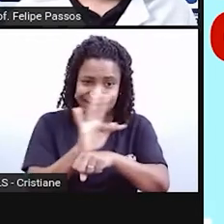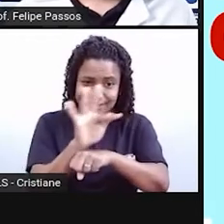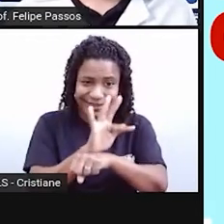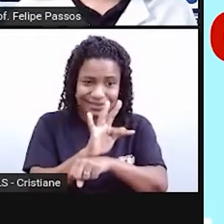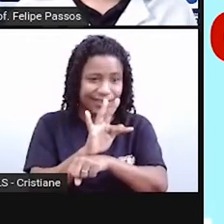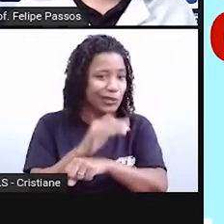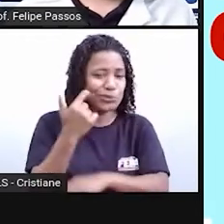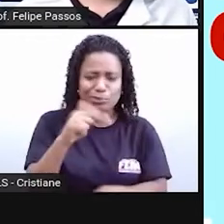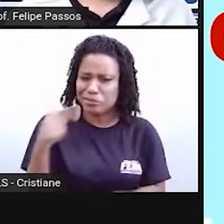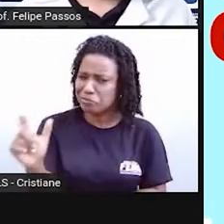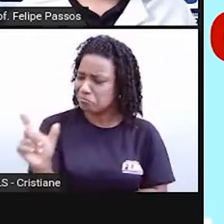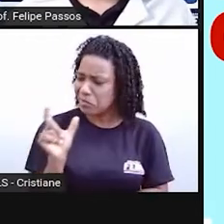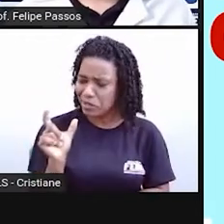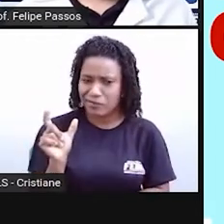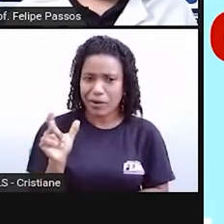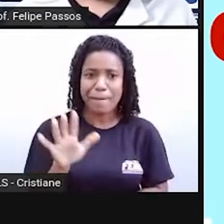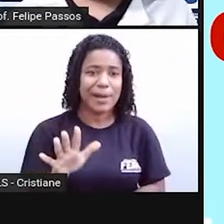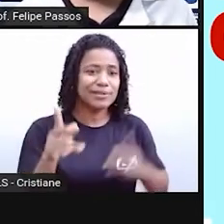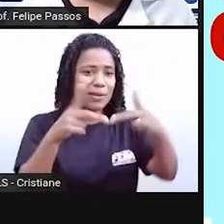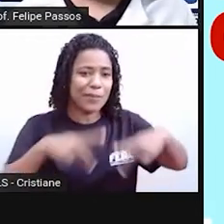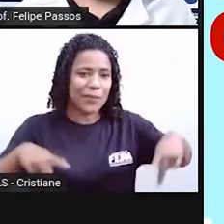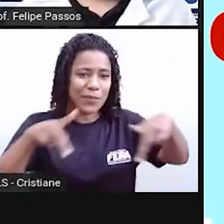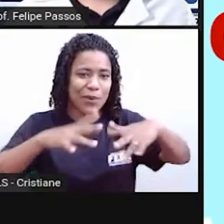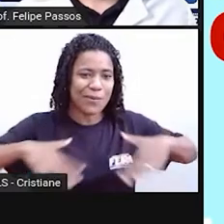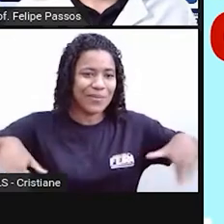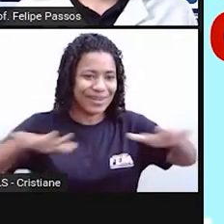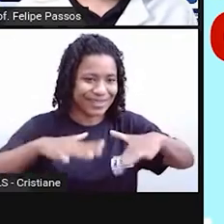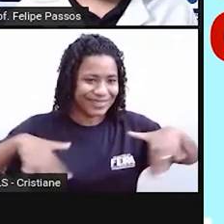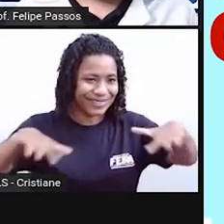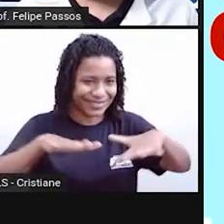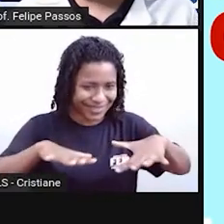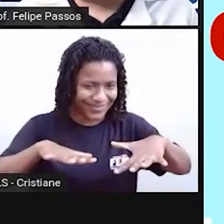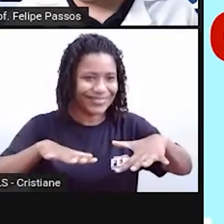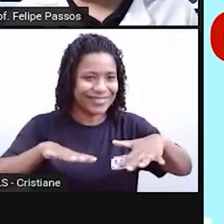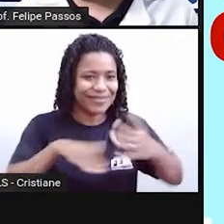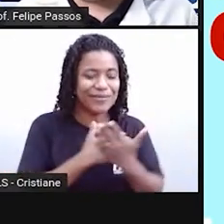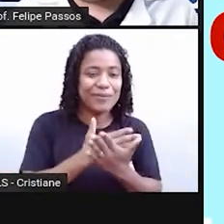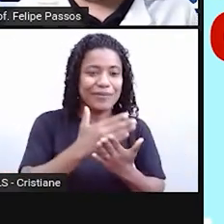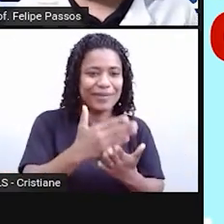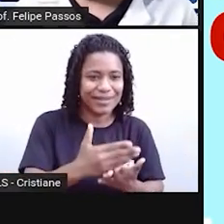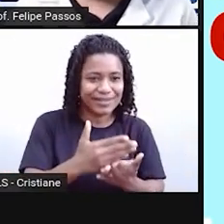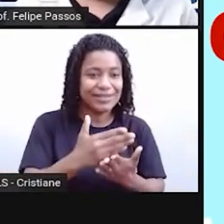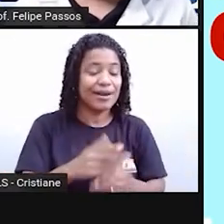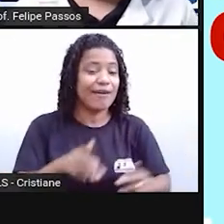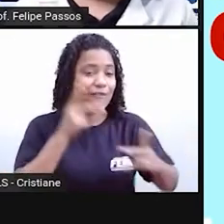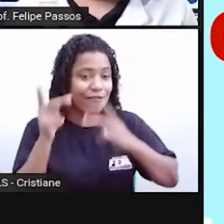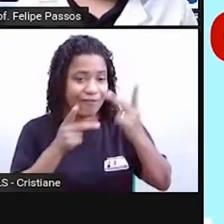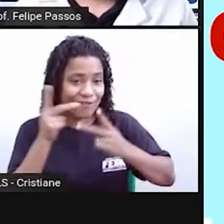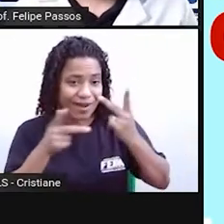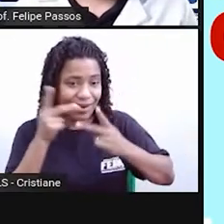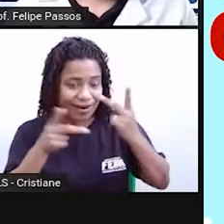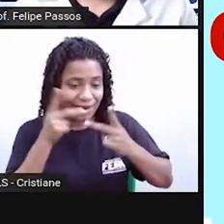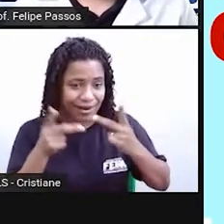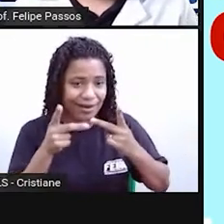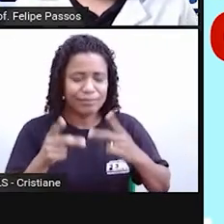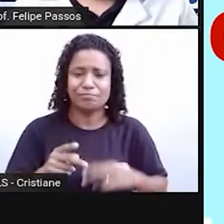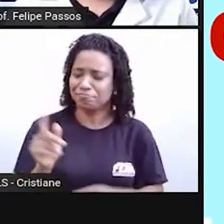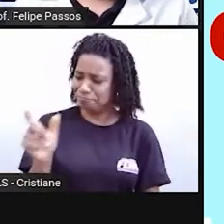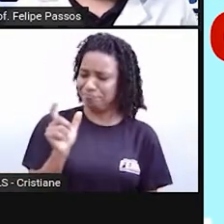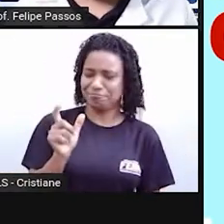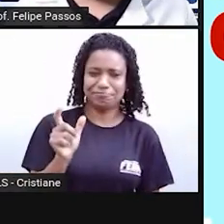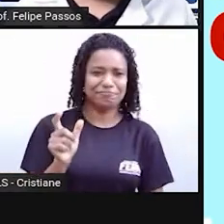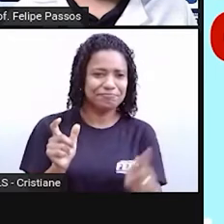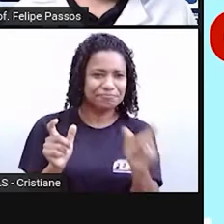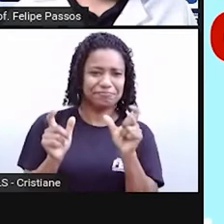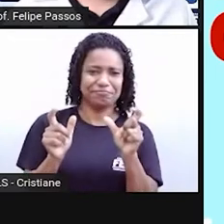começa a usar essa palavra e repetir essa palavra, integrar essa palavra no dia a dia, né? No